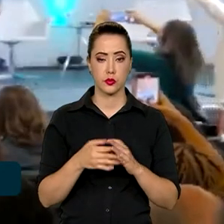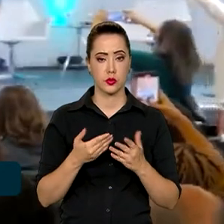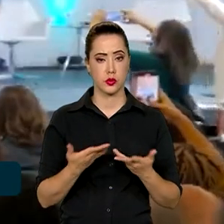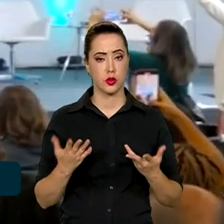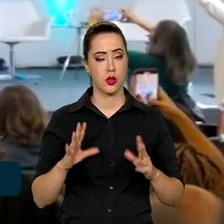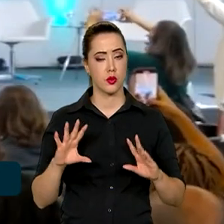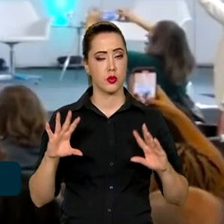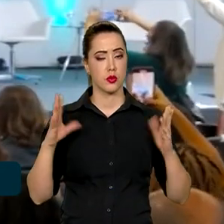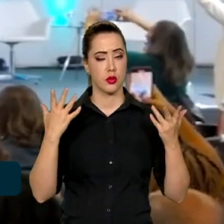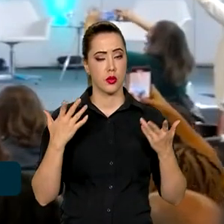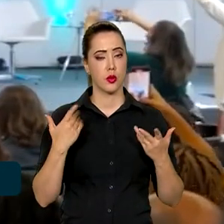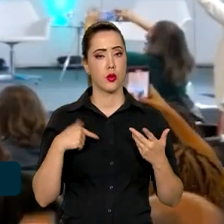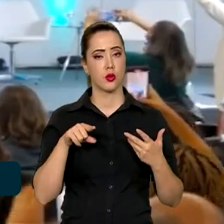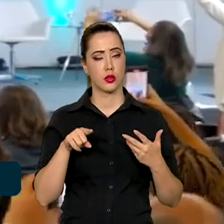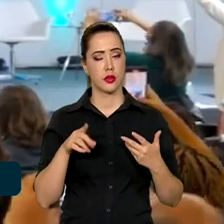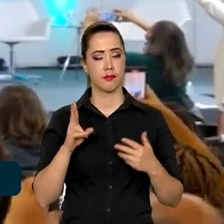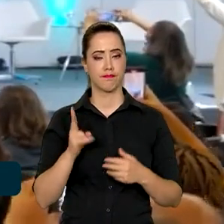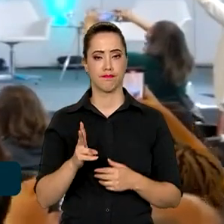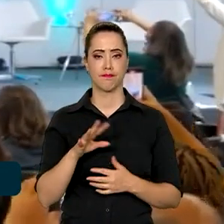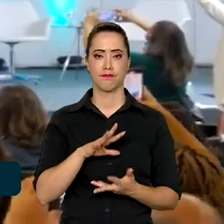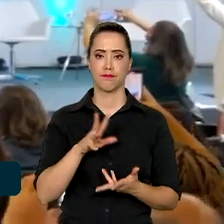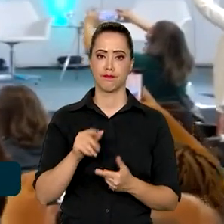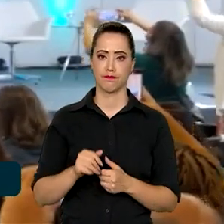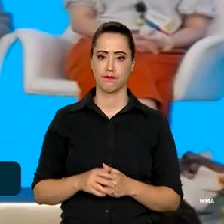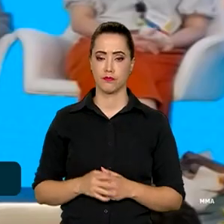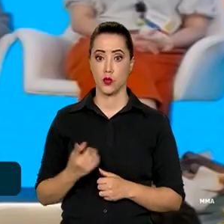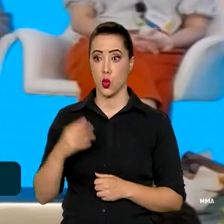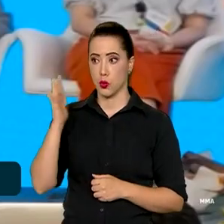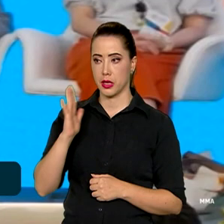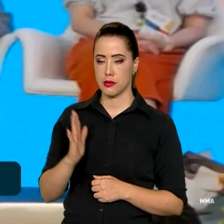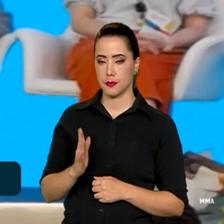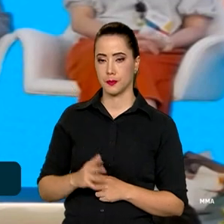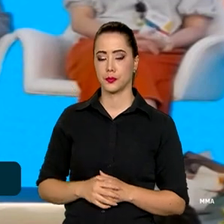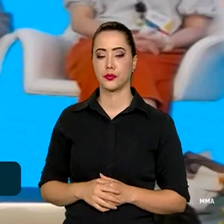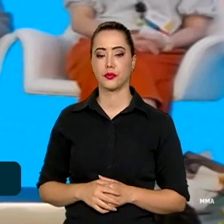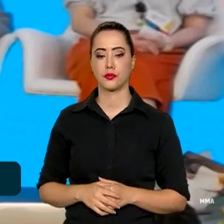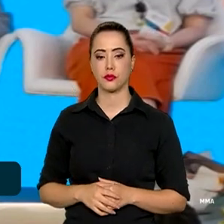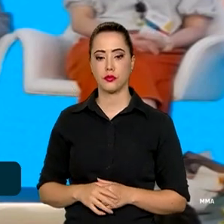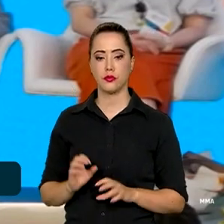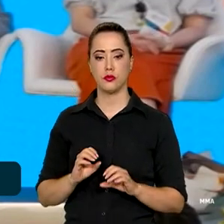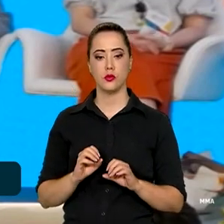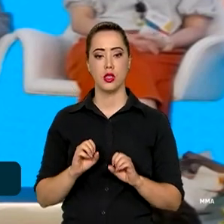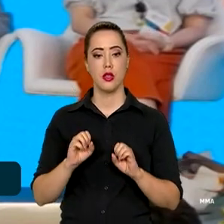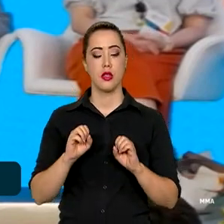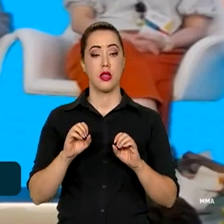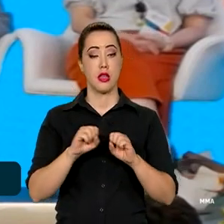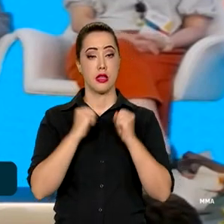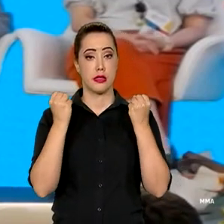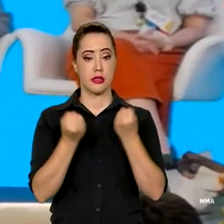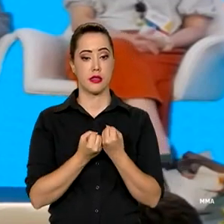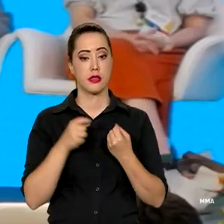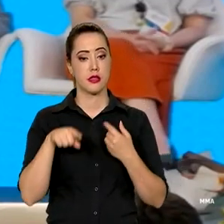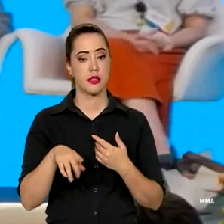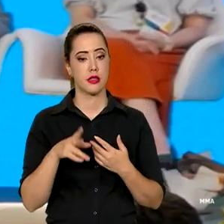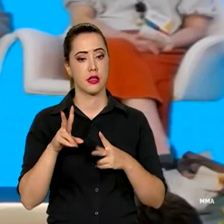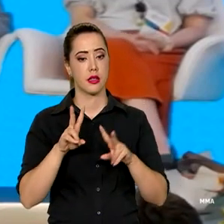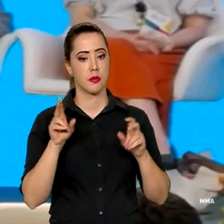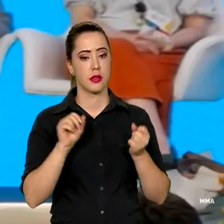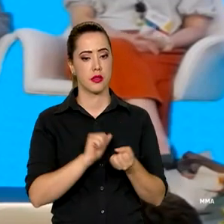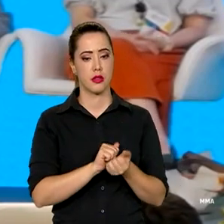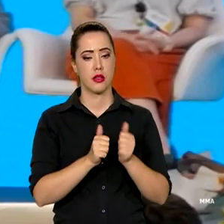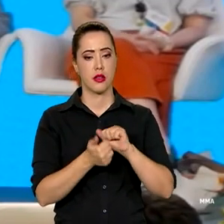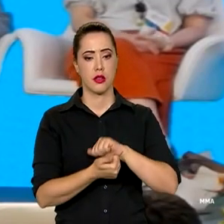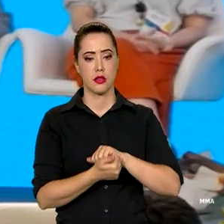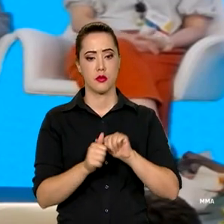aos eventos extremos em todo o país. Esse seminário aqui está lidando com a adaptação no plano de